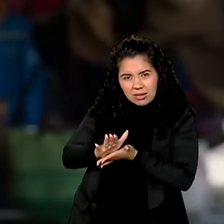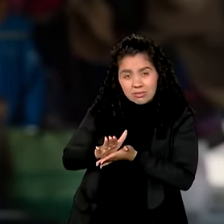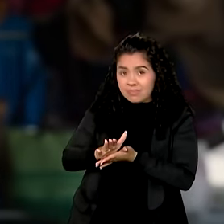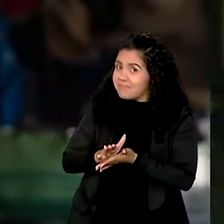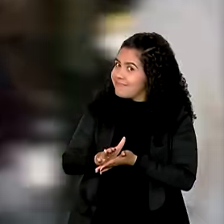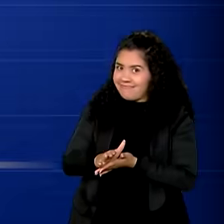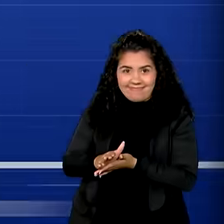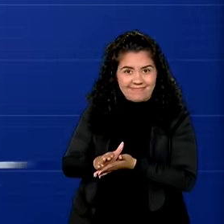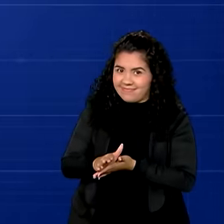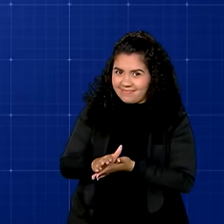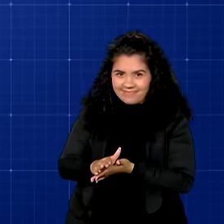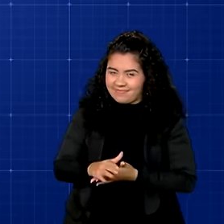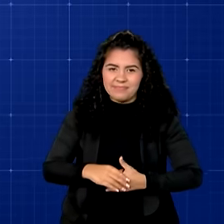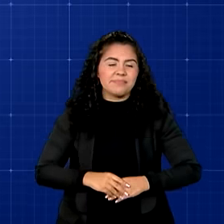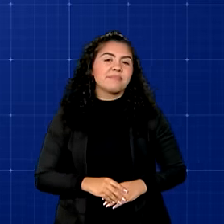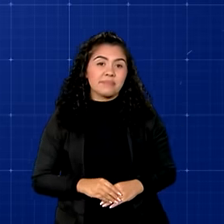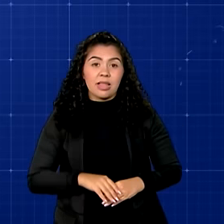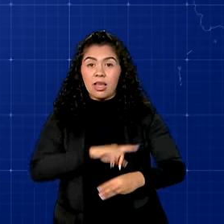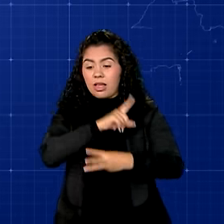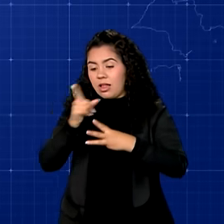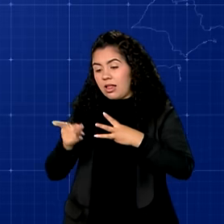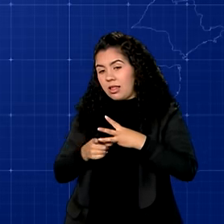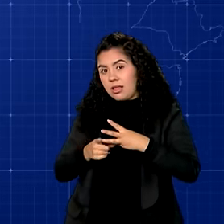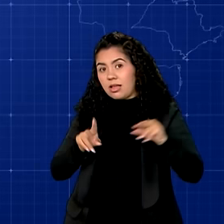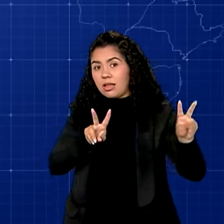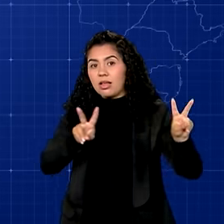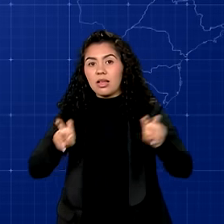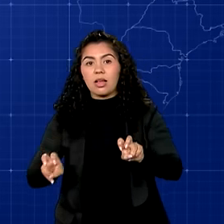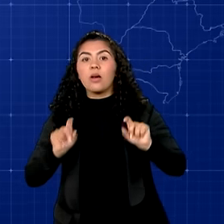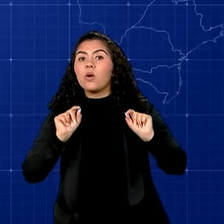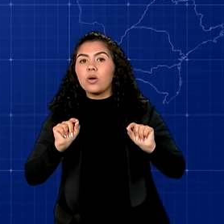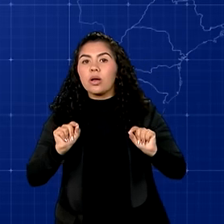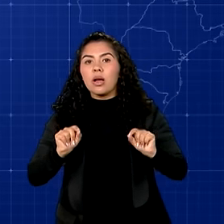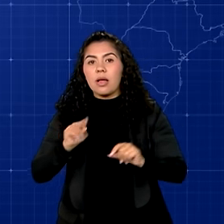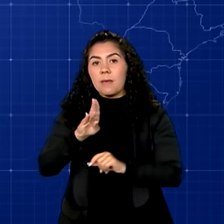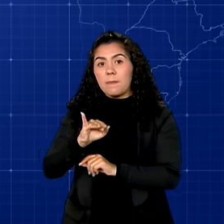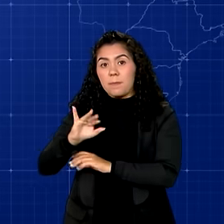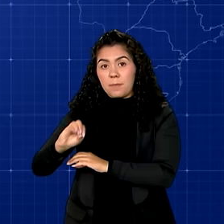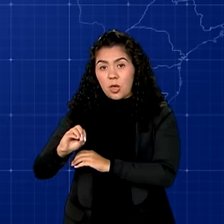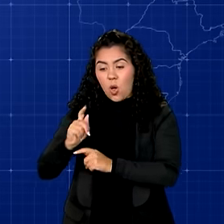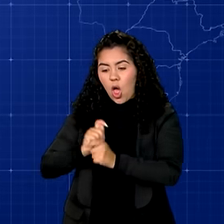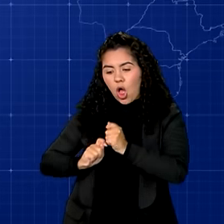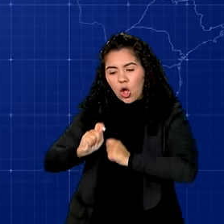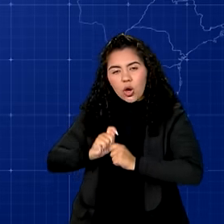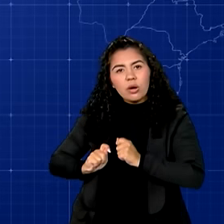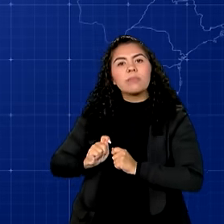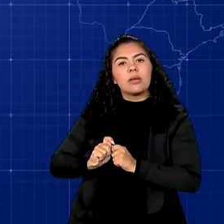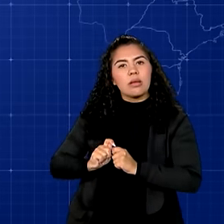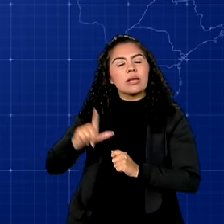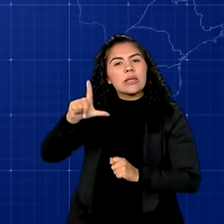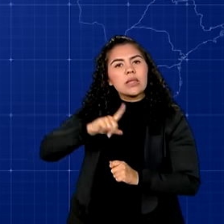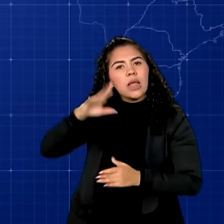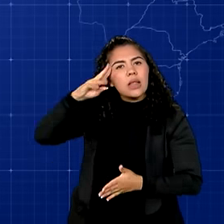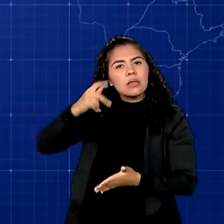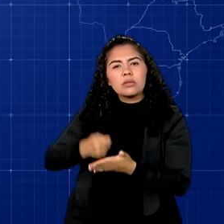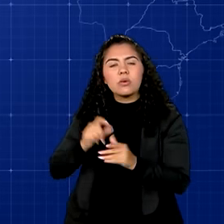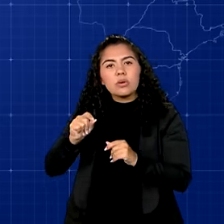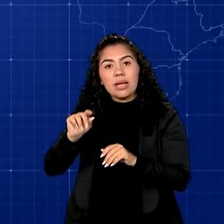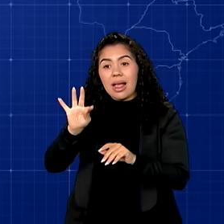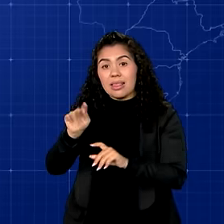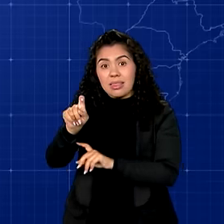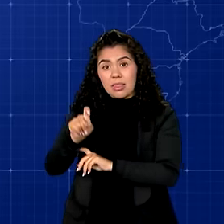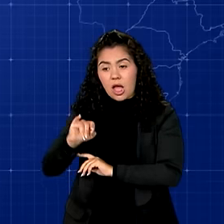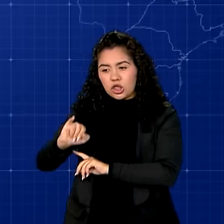Não é bem assim. O terceiro eixo do plano é o de bioeconomia, que prevê, entre outras medidas, taxas de juros